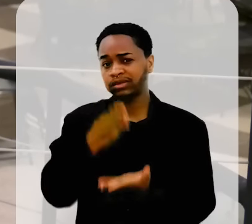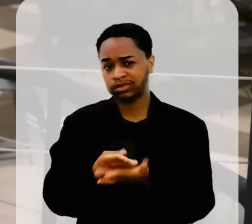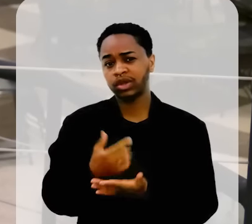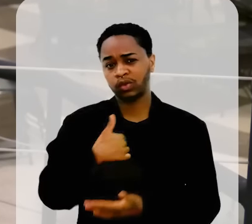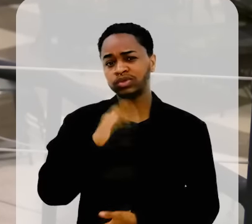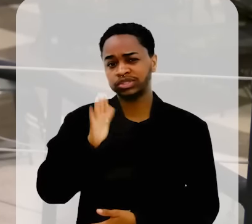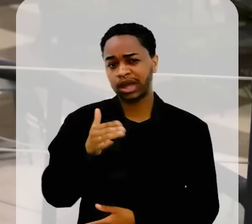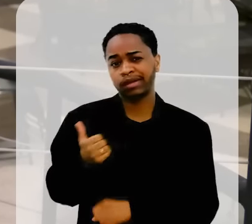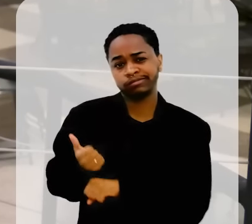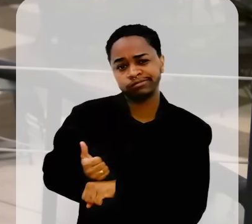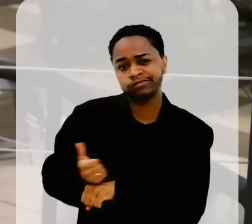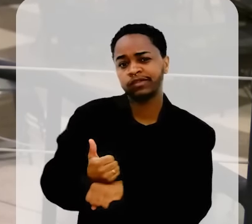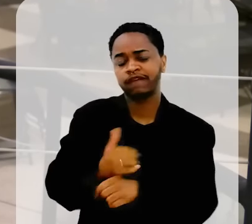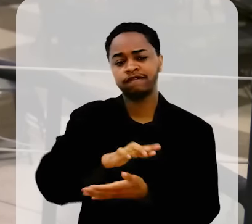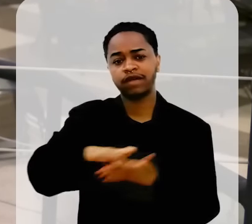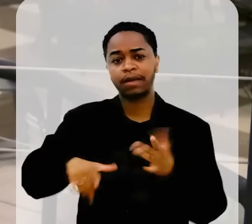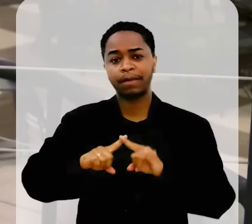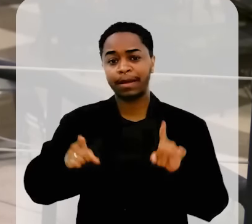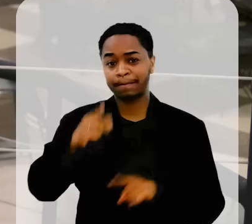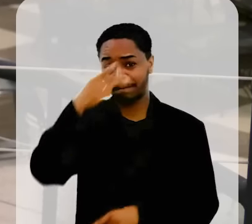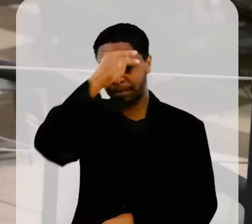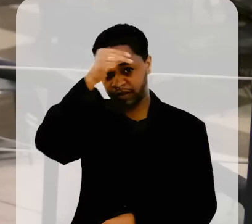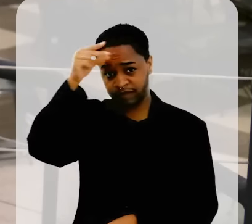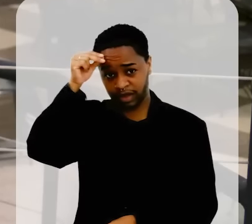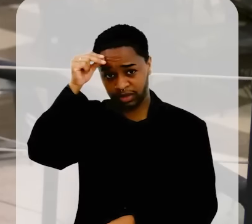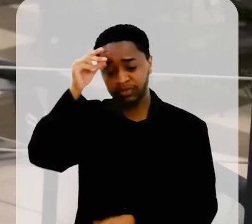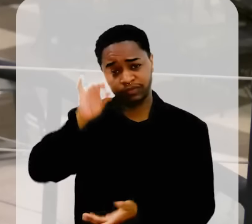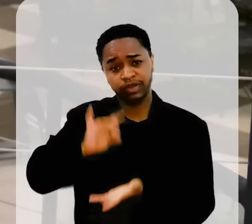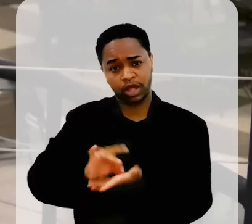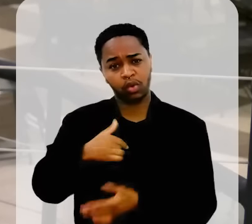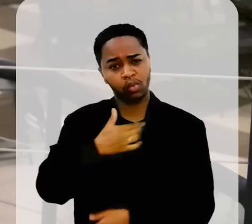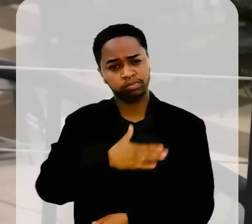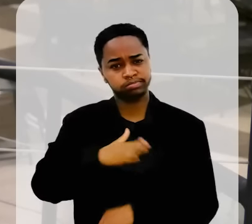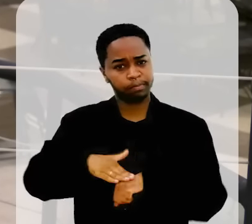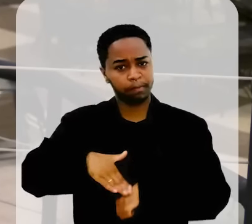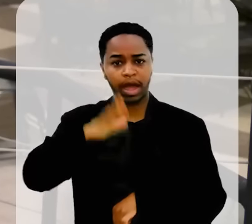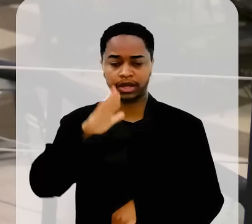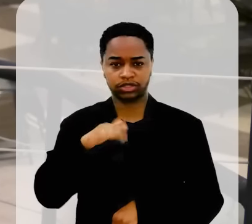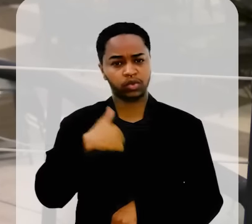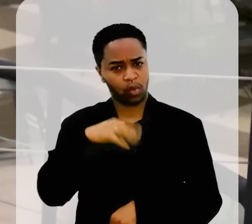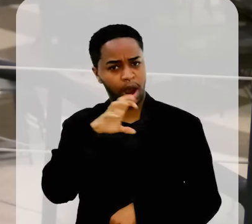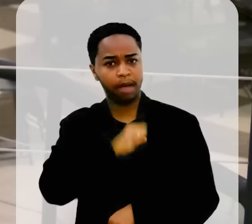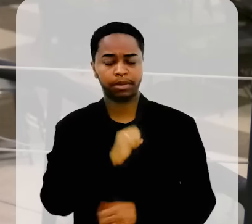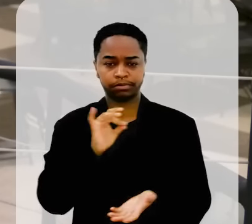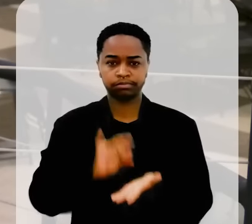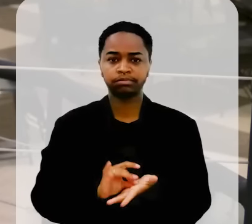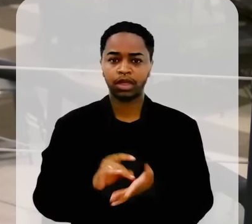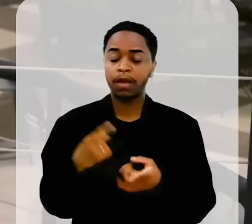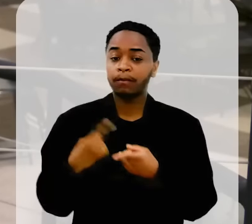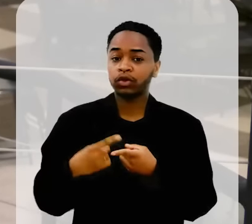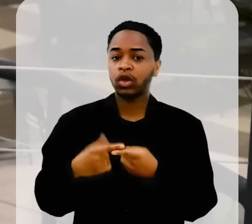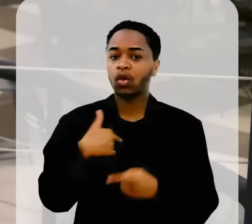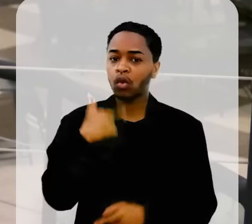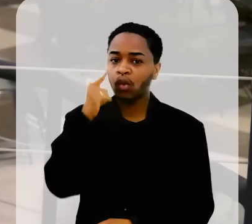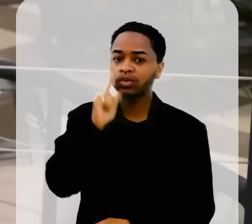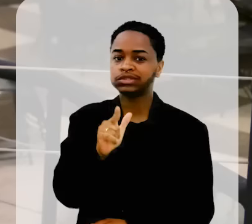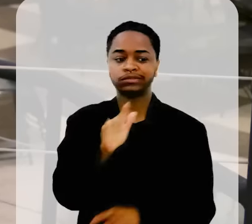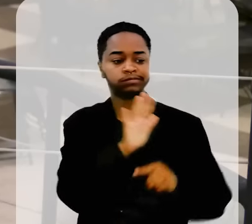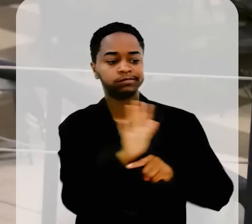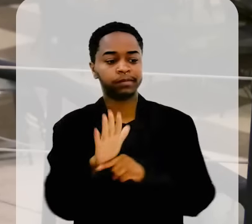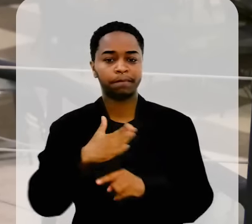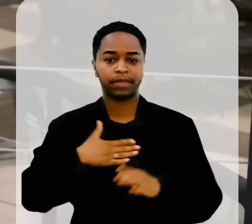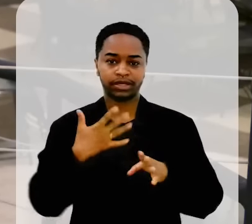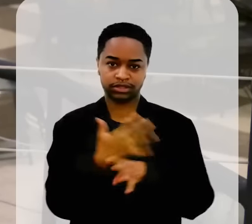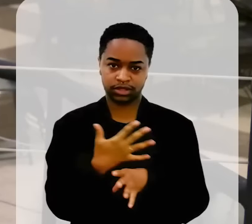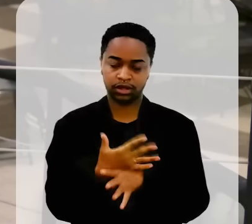Eu acho que já passei alguns cargos na minha vida, mas o de ser prefeito foi o cargo que eu mais gostei, que mais me apaixonei, porque eu